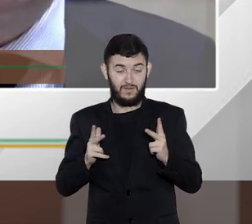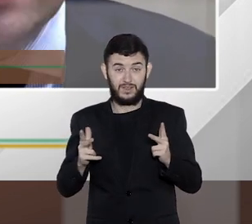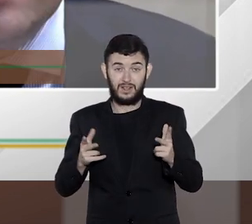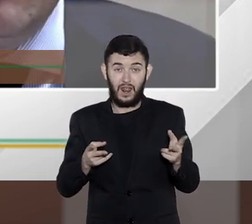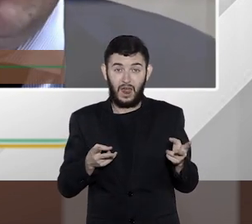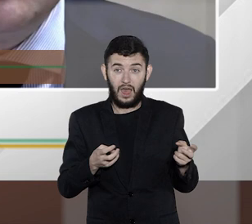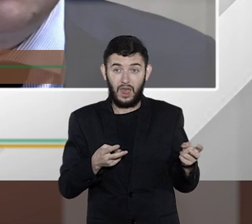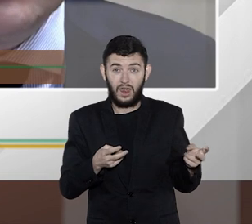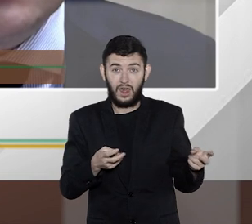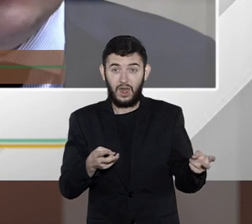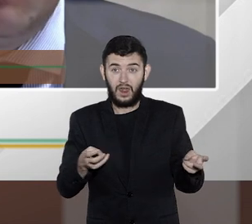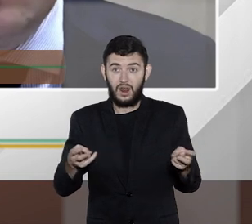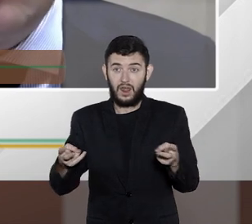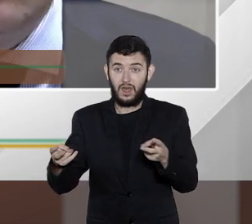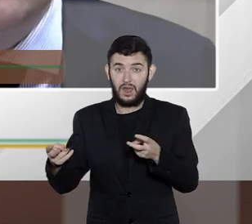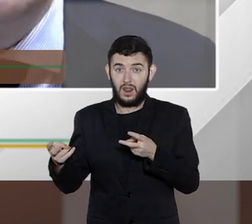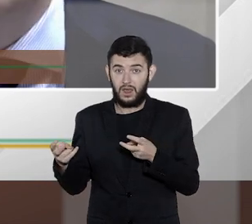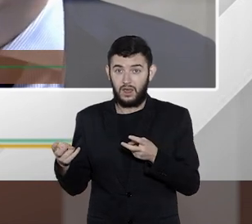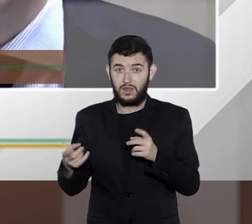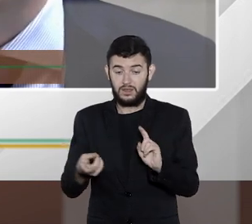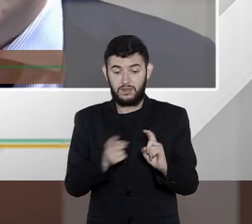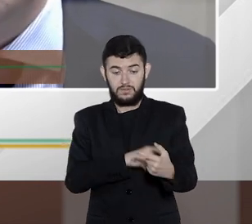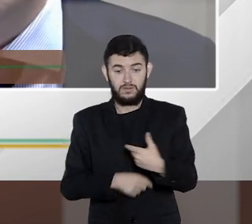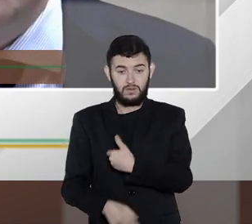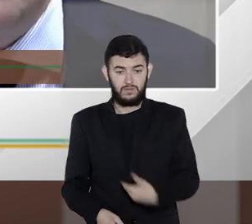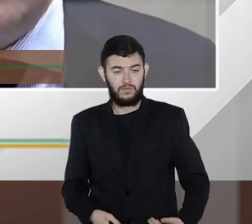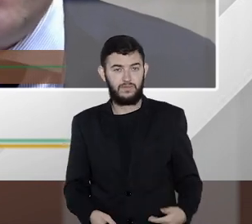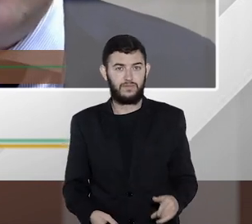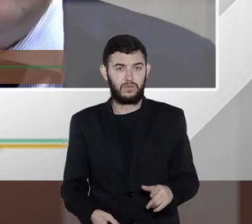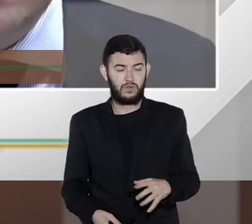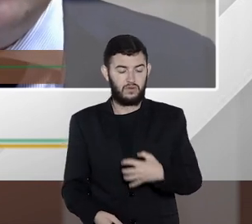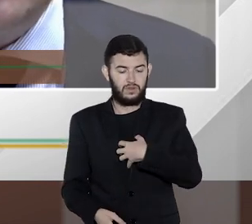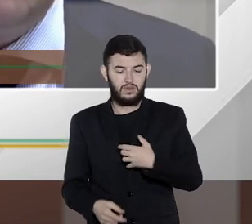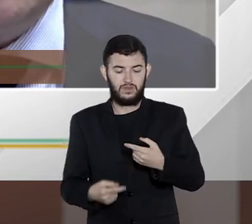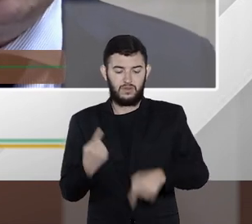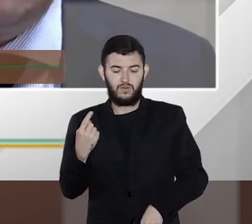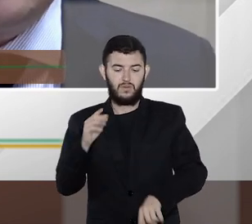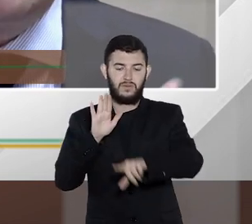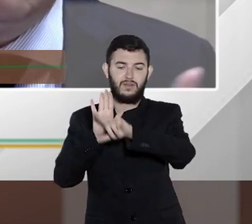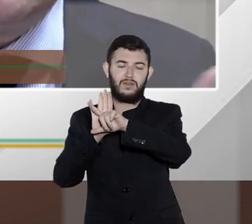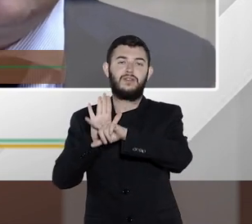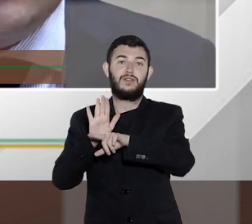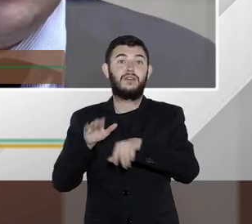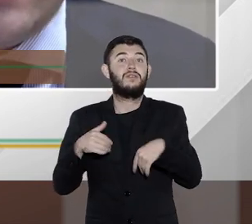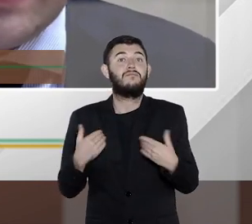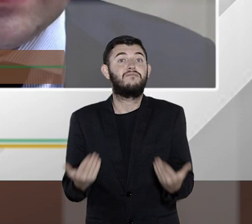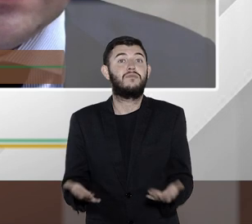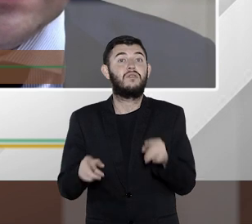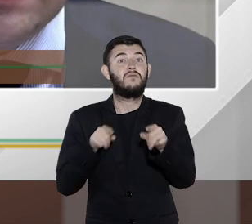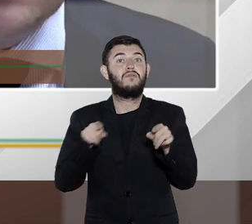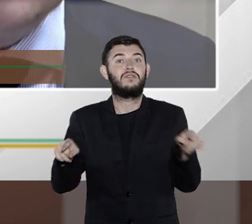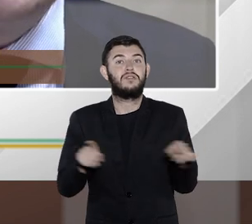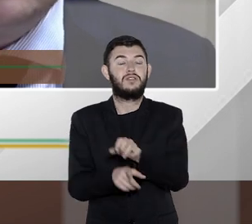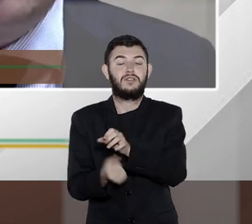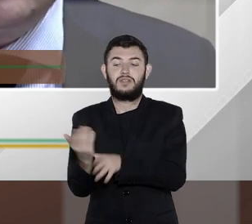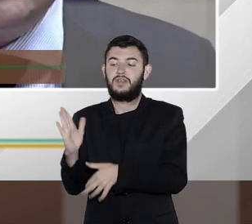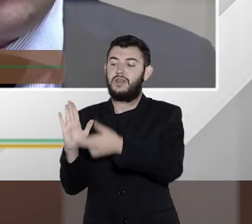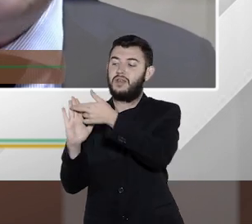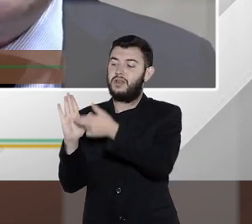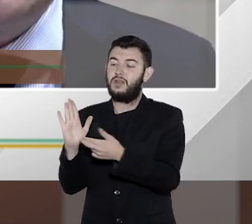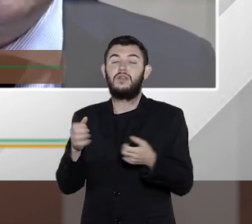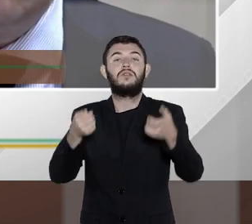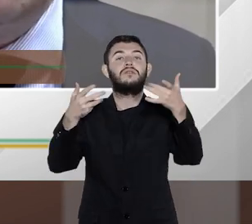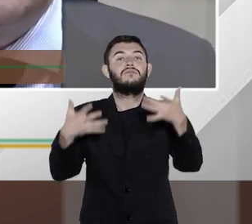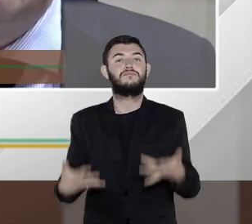explorada pela administração pública num sentido que não é permitido em lei então a partir do momento que você tem regras e dizendo